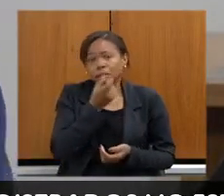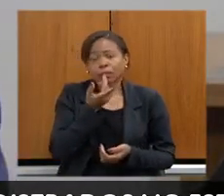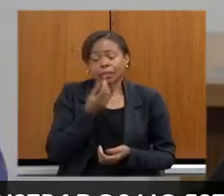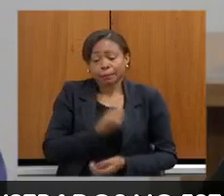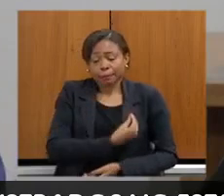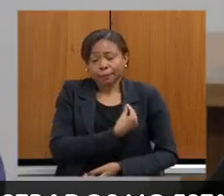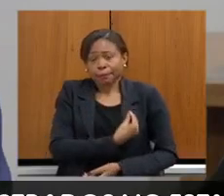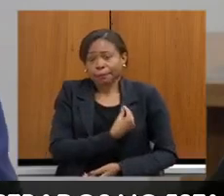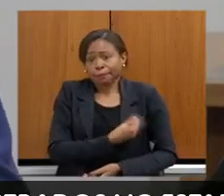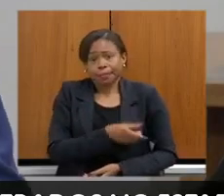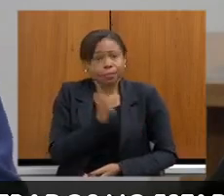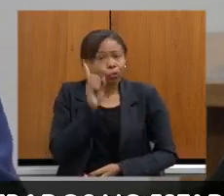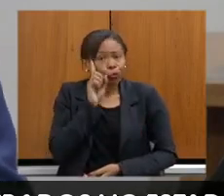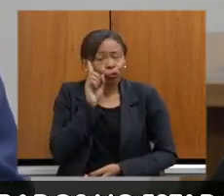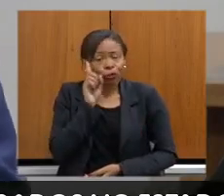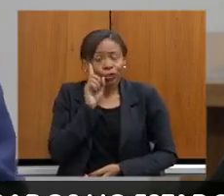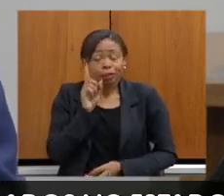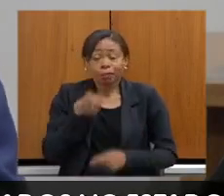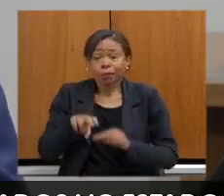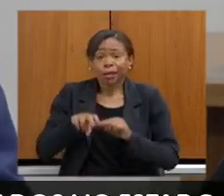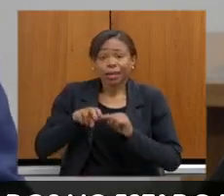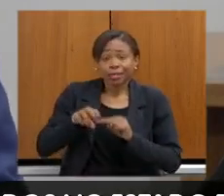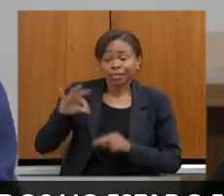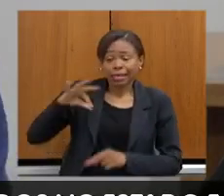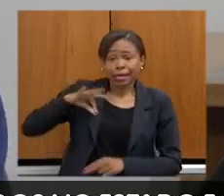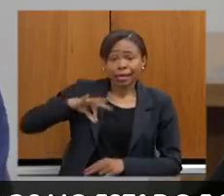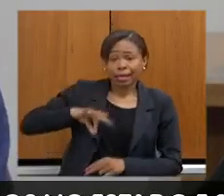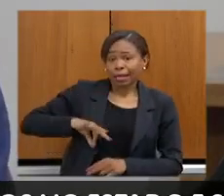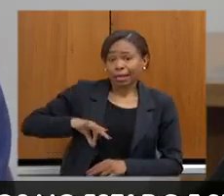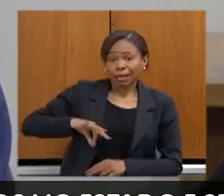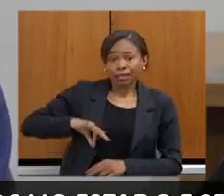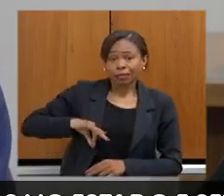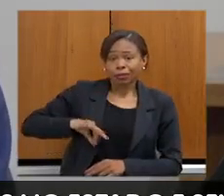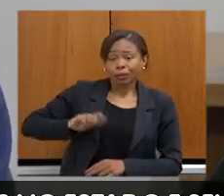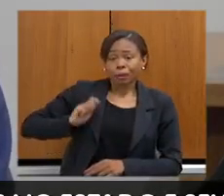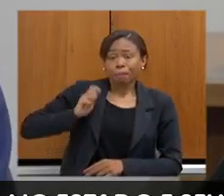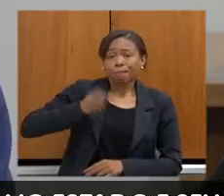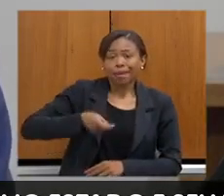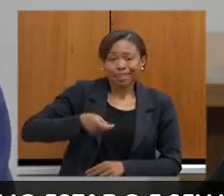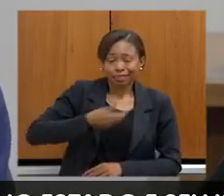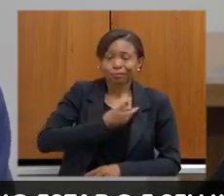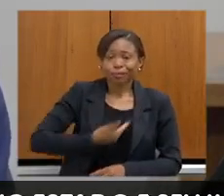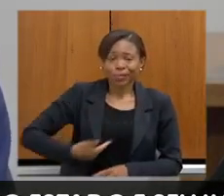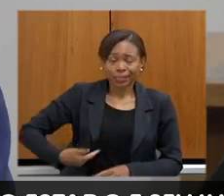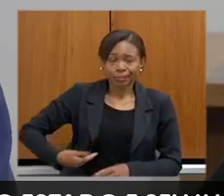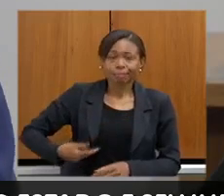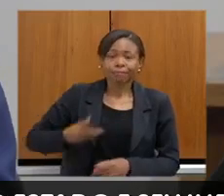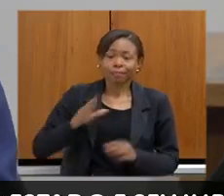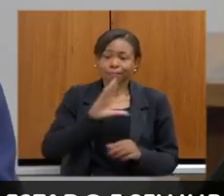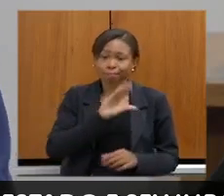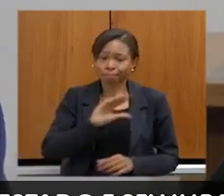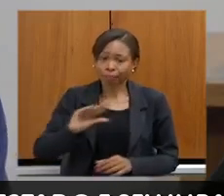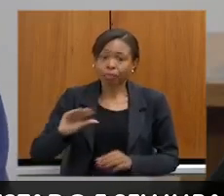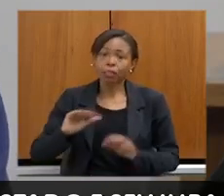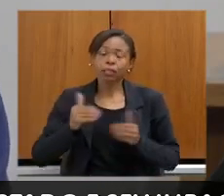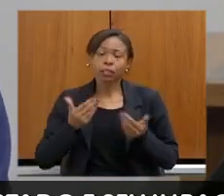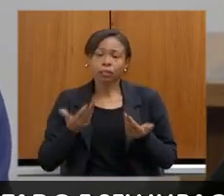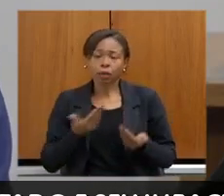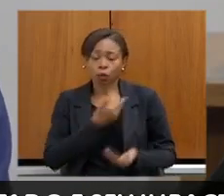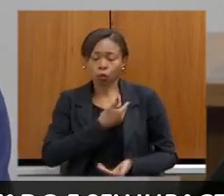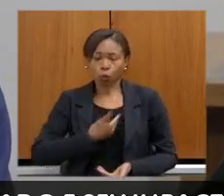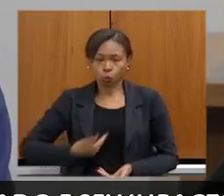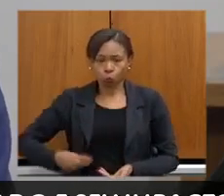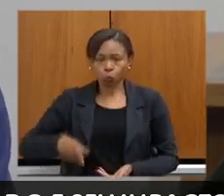por uma instabilidade do Estado, por uma dificuldade do Estado. E o governador, de forma correta, de forma